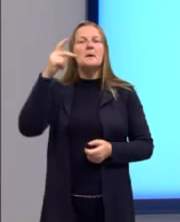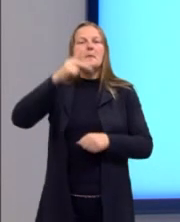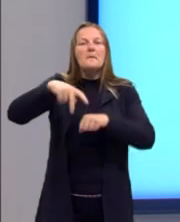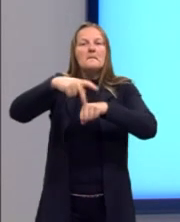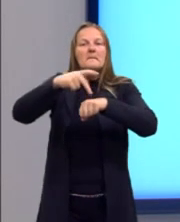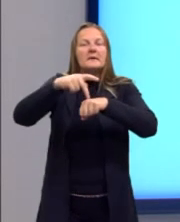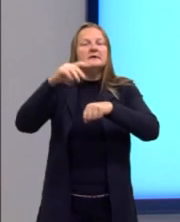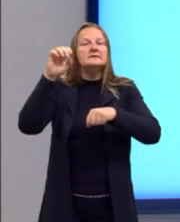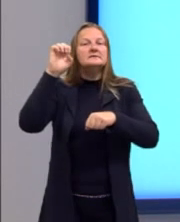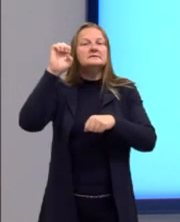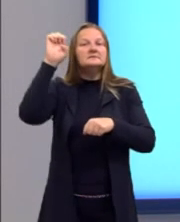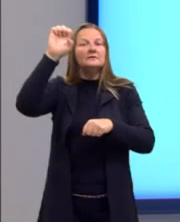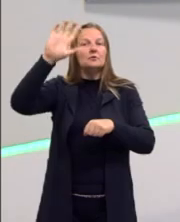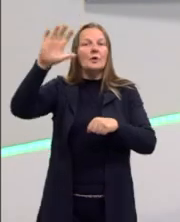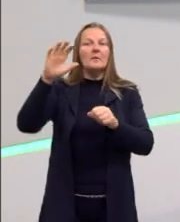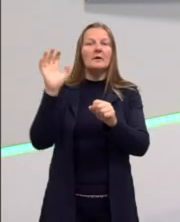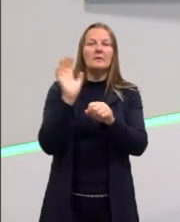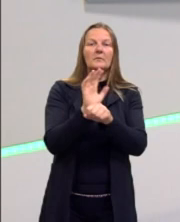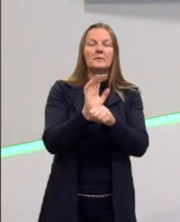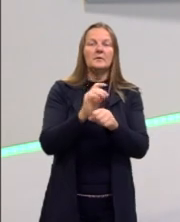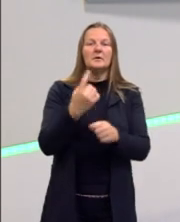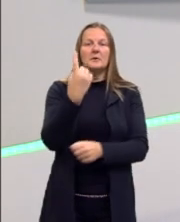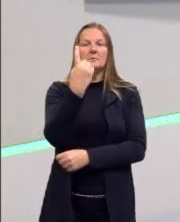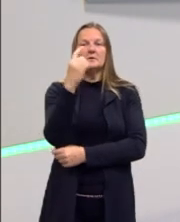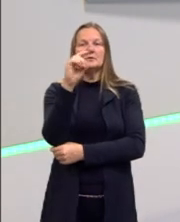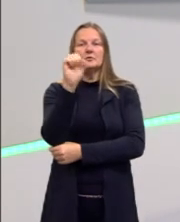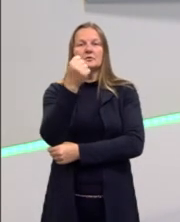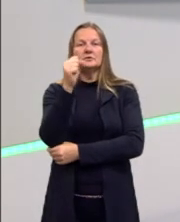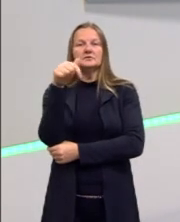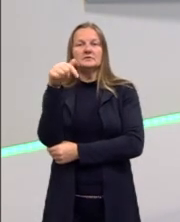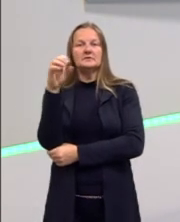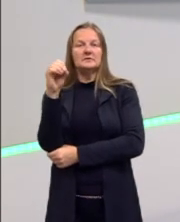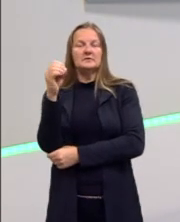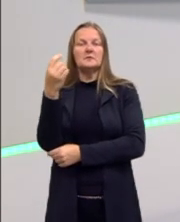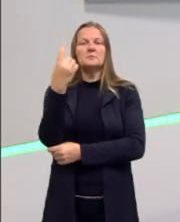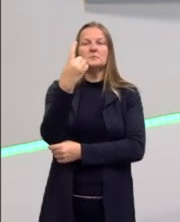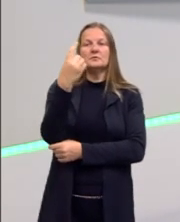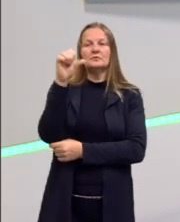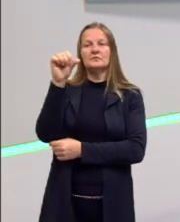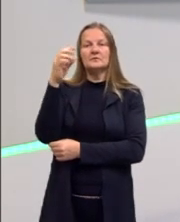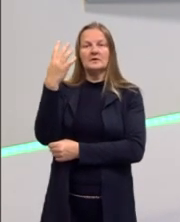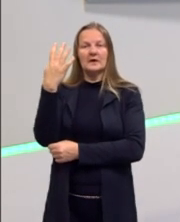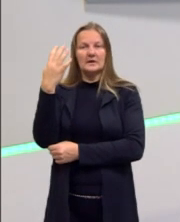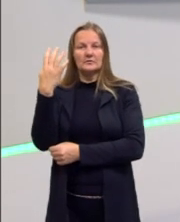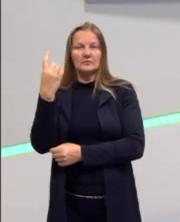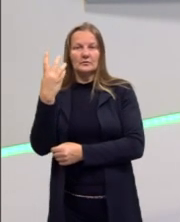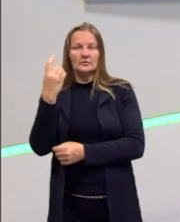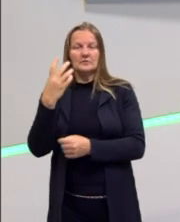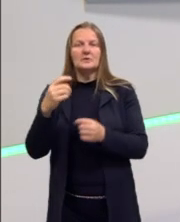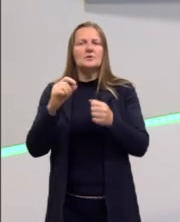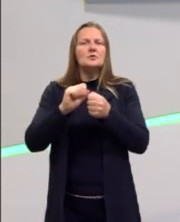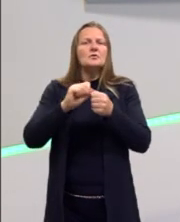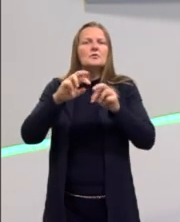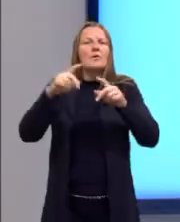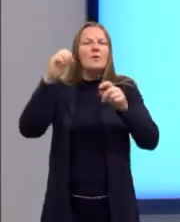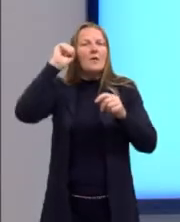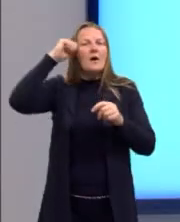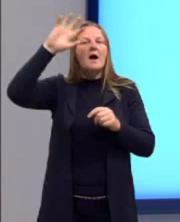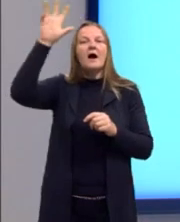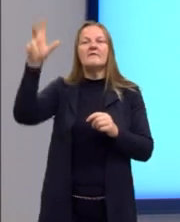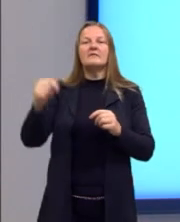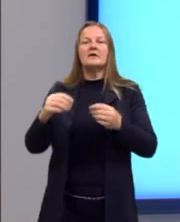contribuiu para que a África, entre 1880 e 1914, se transformasse em uma espécie de grande